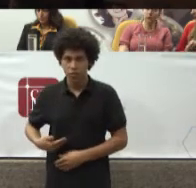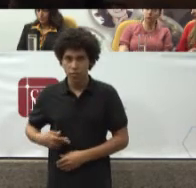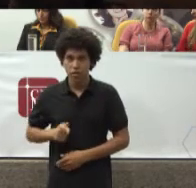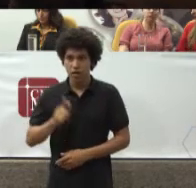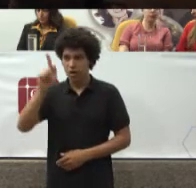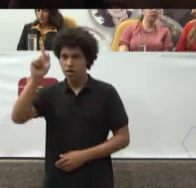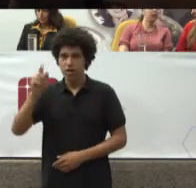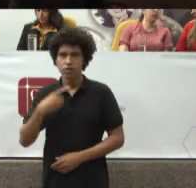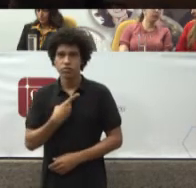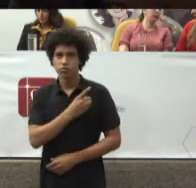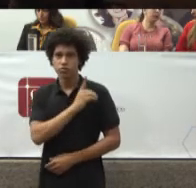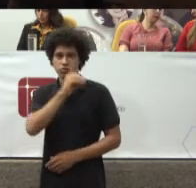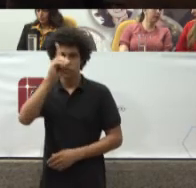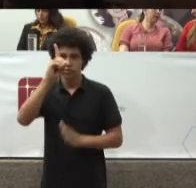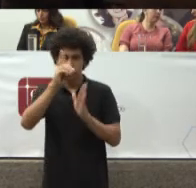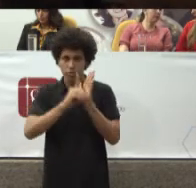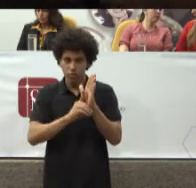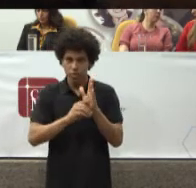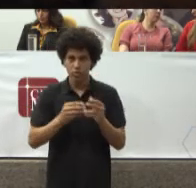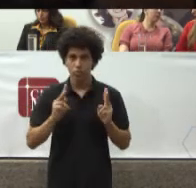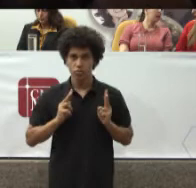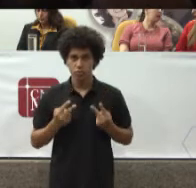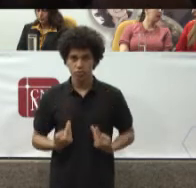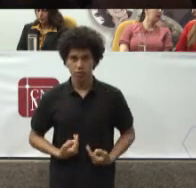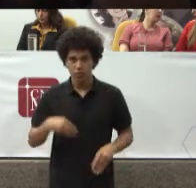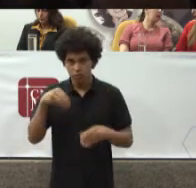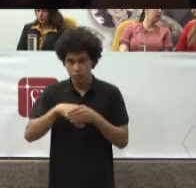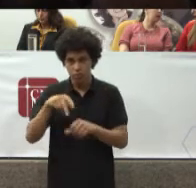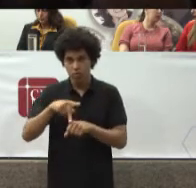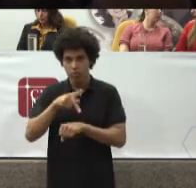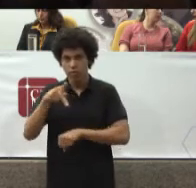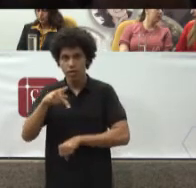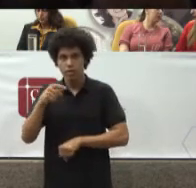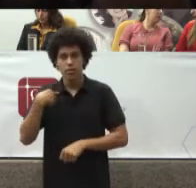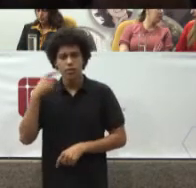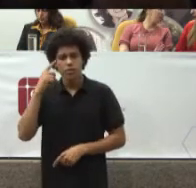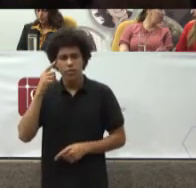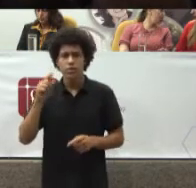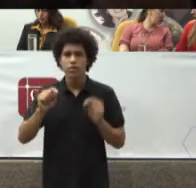Neste país Nós veremos Que também O Ministério Público Chegou